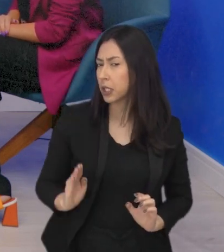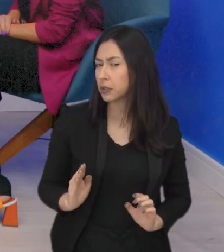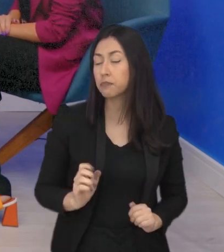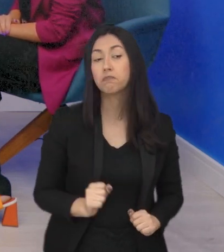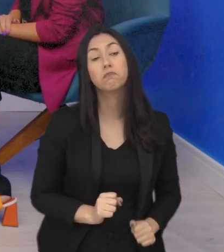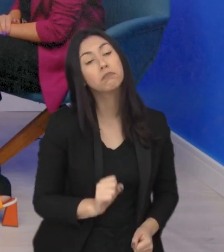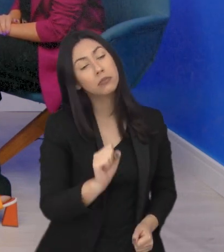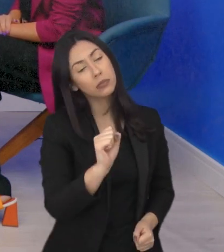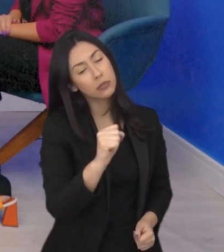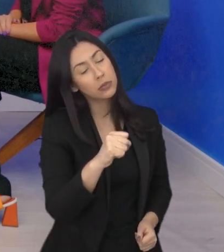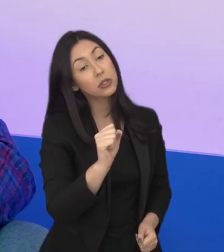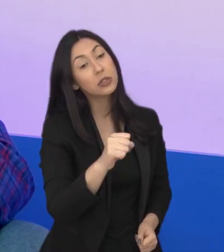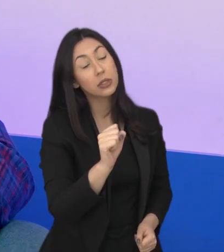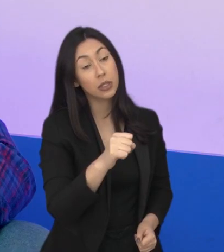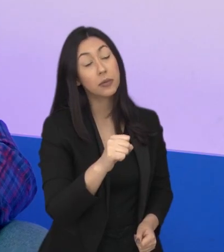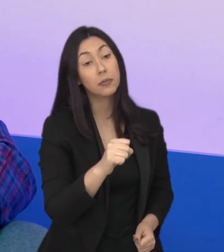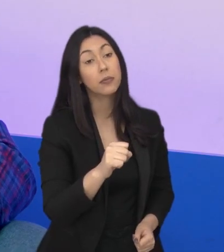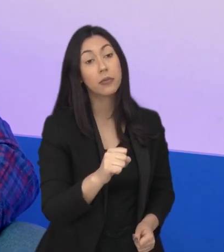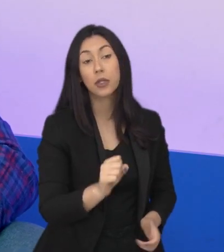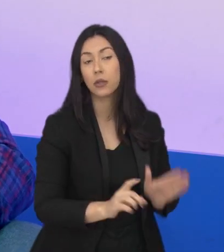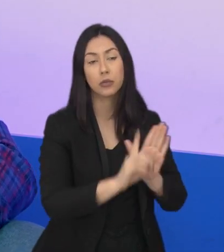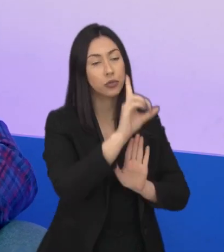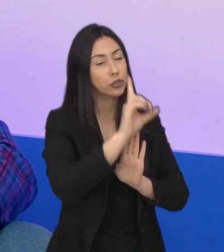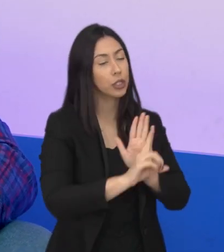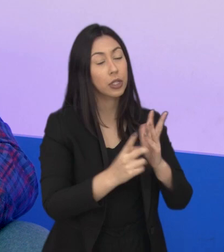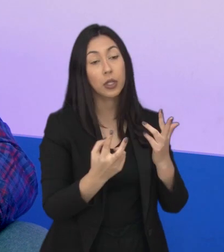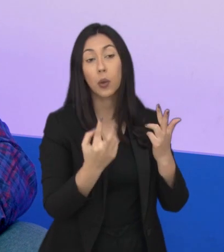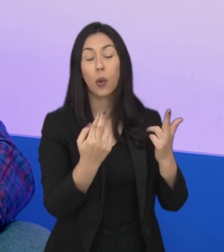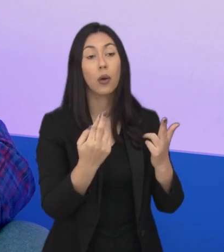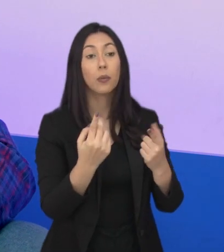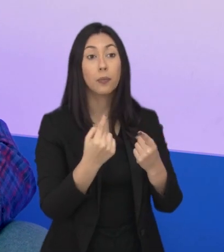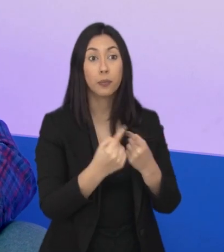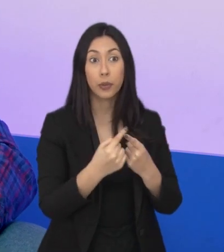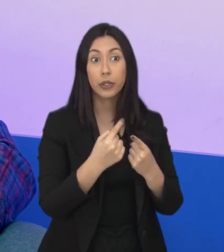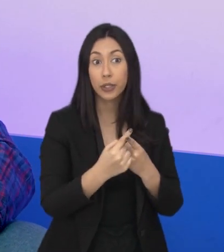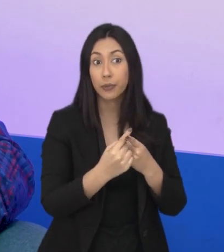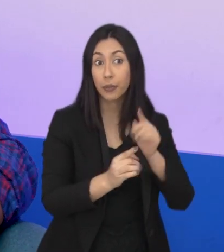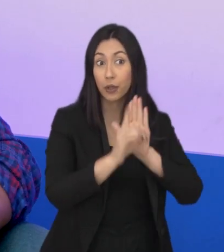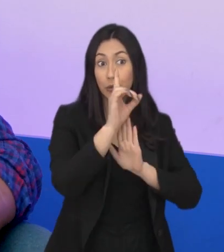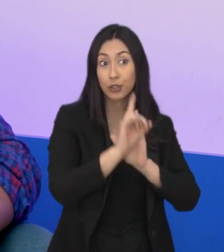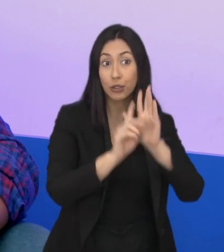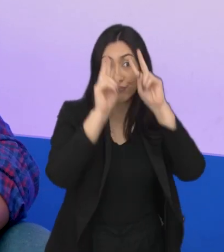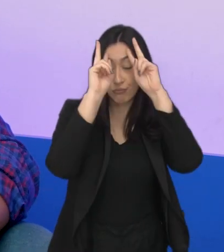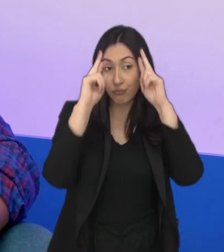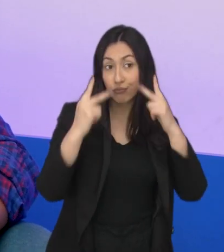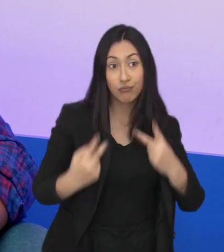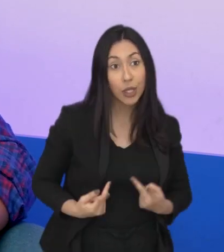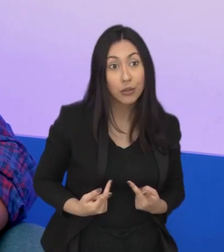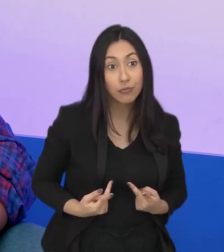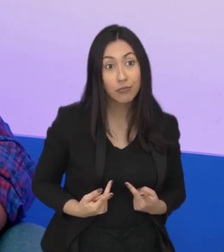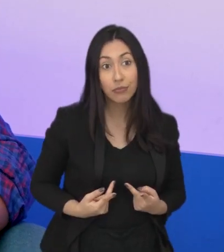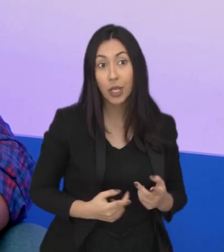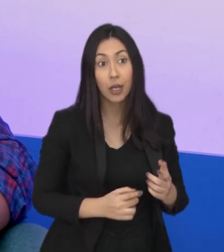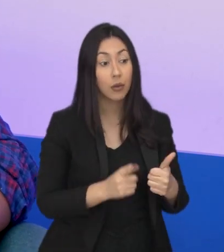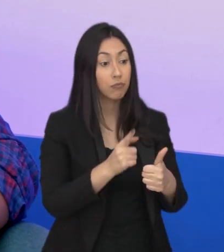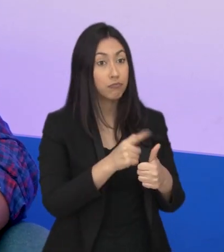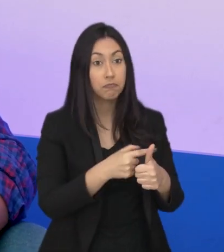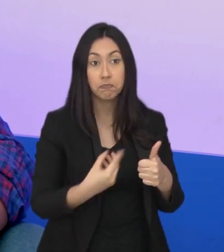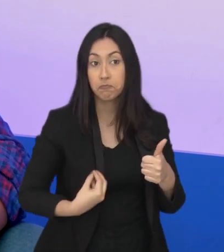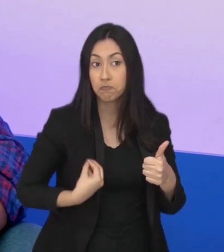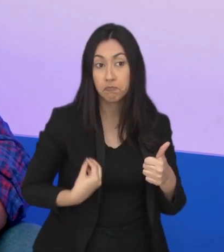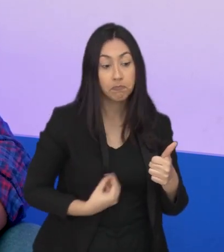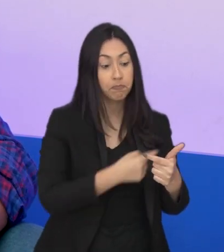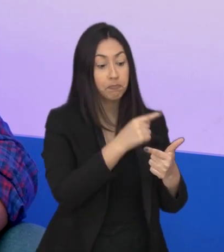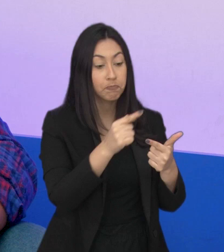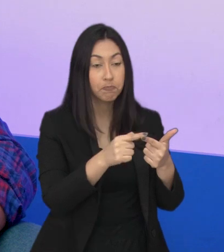Sim, elas têm o mesmo direito, porque o direito dos humanos, ele é um direito à vida, um direito à